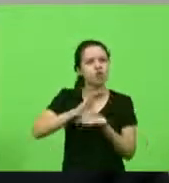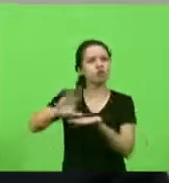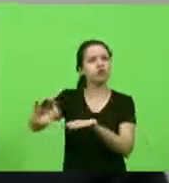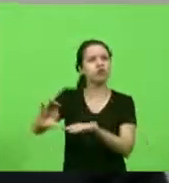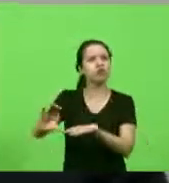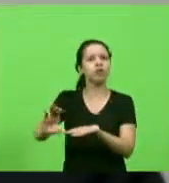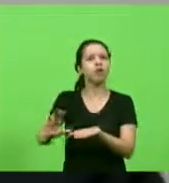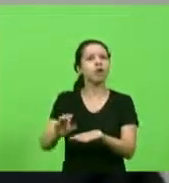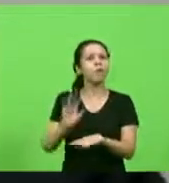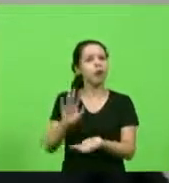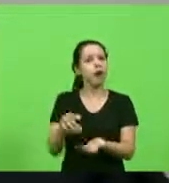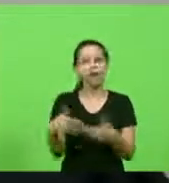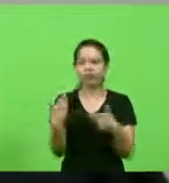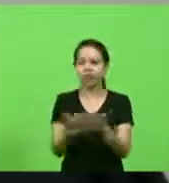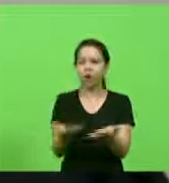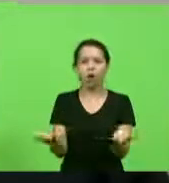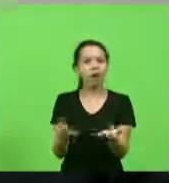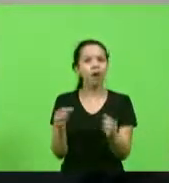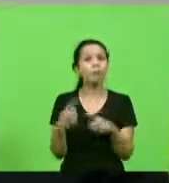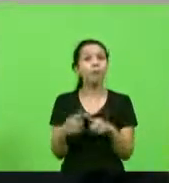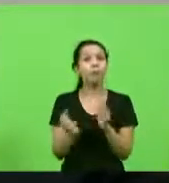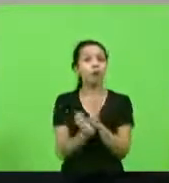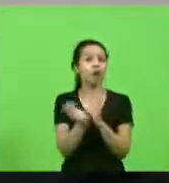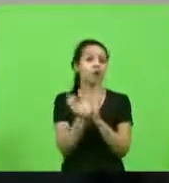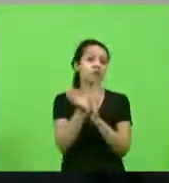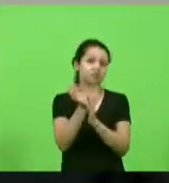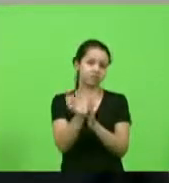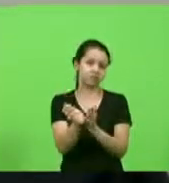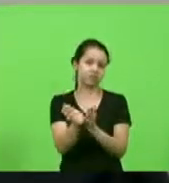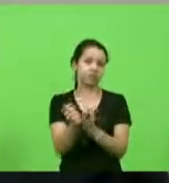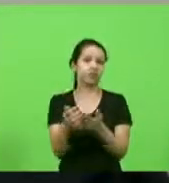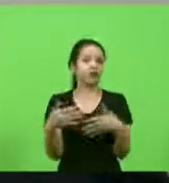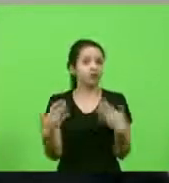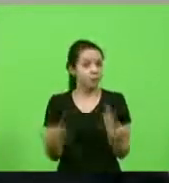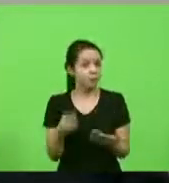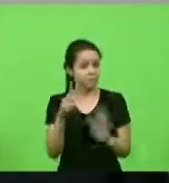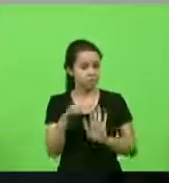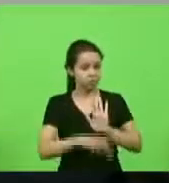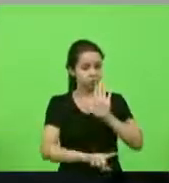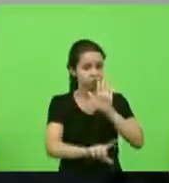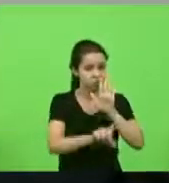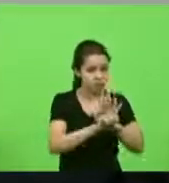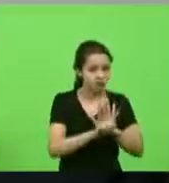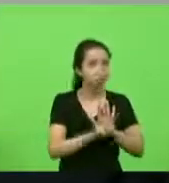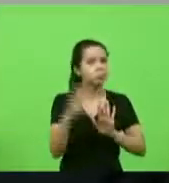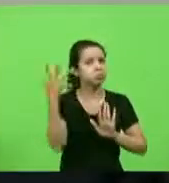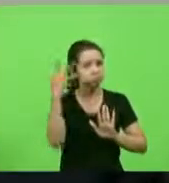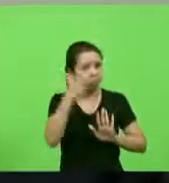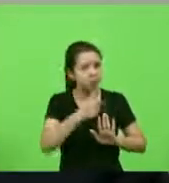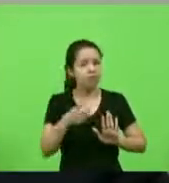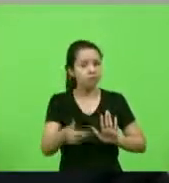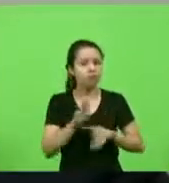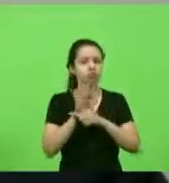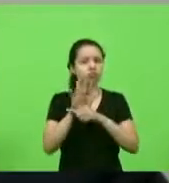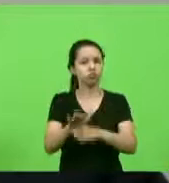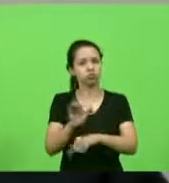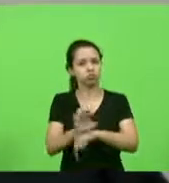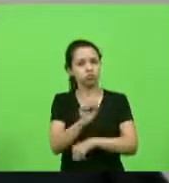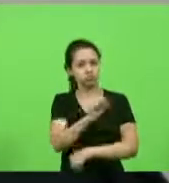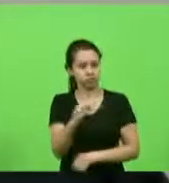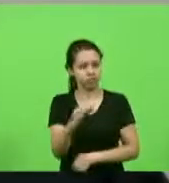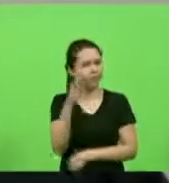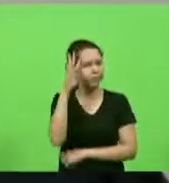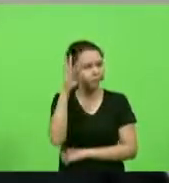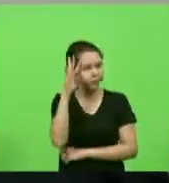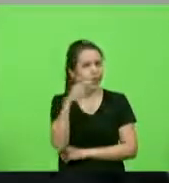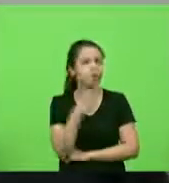projeto de lei é um projeto muito bonito no qual vai beneficiar o estado de Santa Catarina imaginamos nós quantas